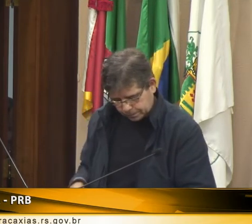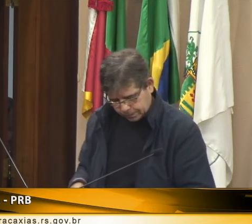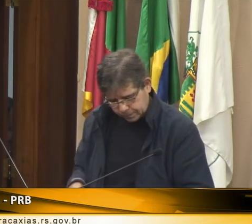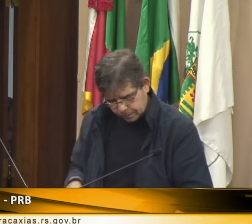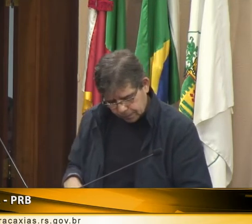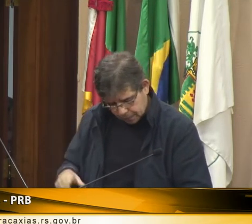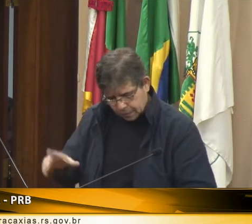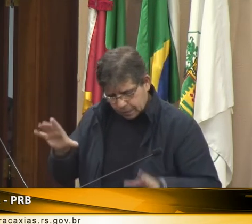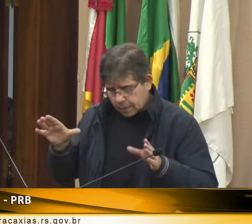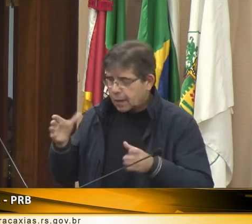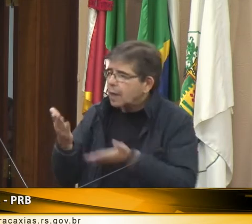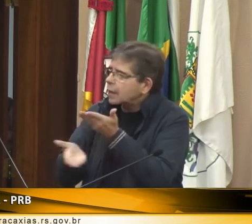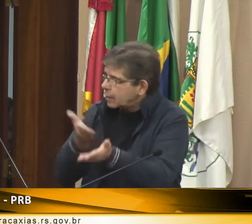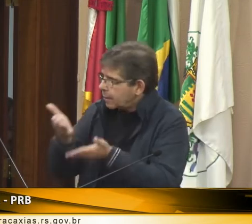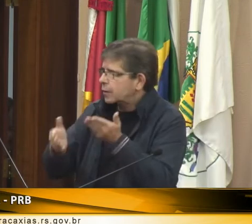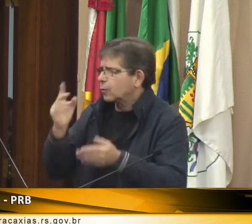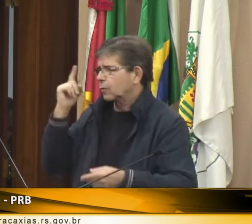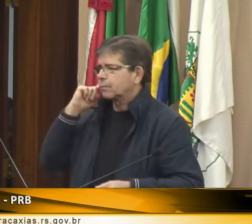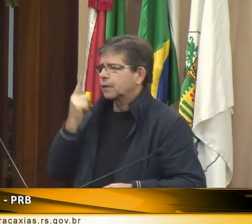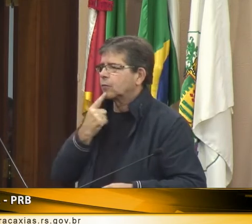auxiliar a comunidade surda.